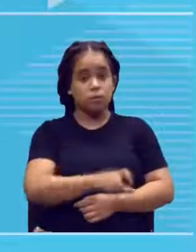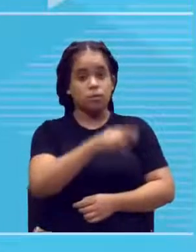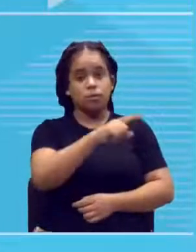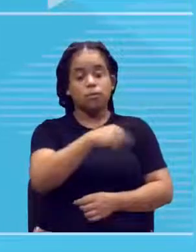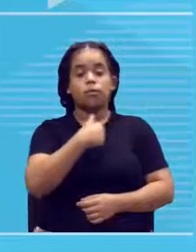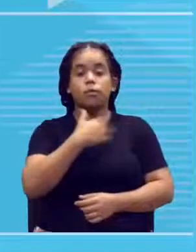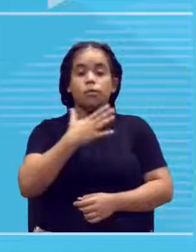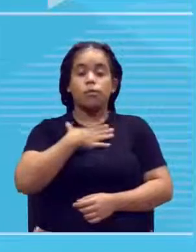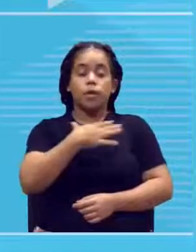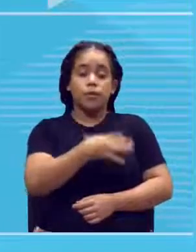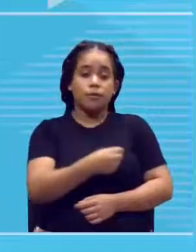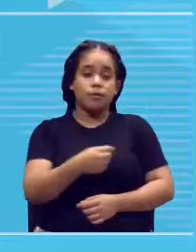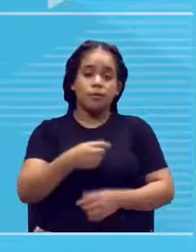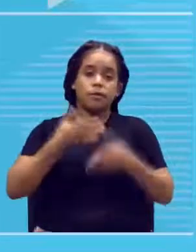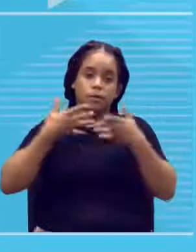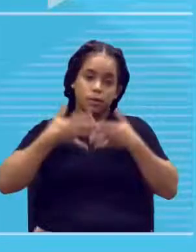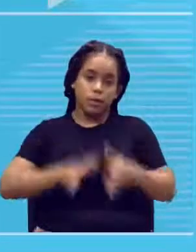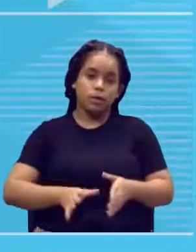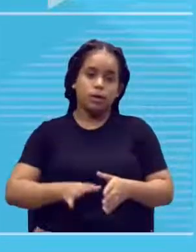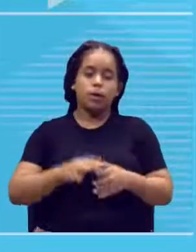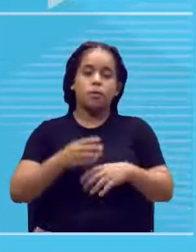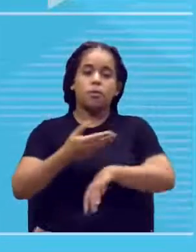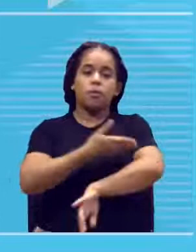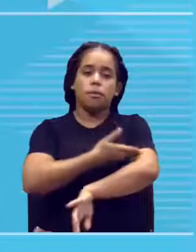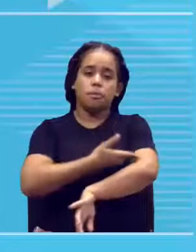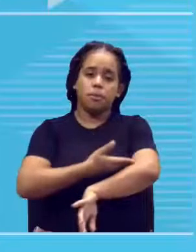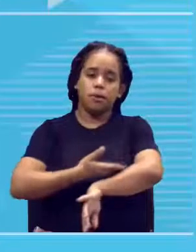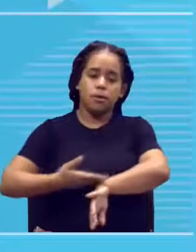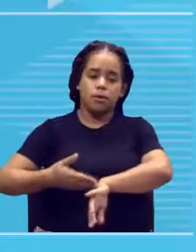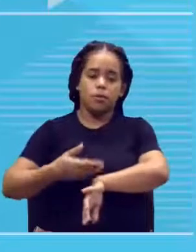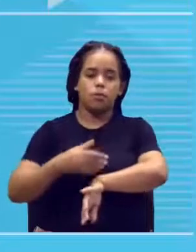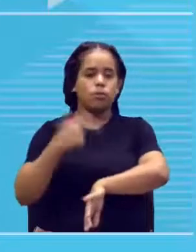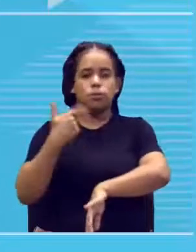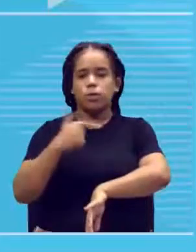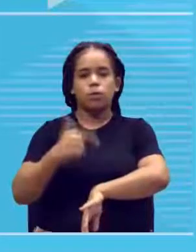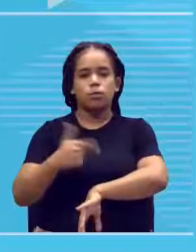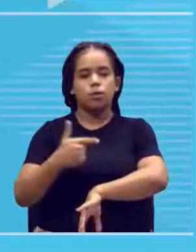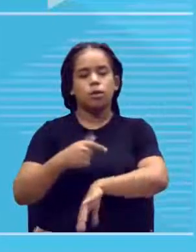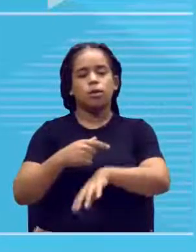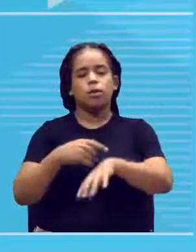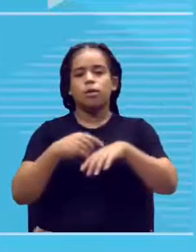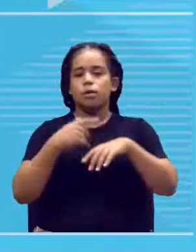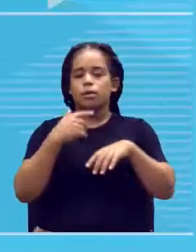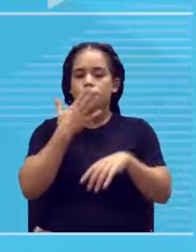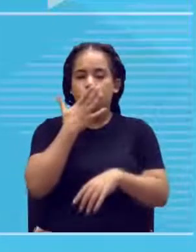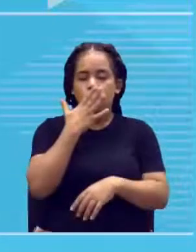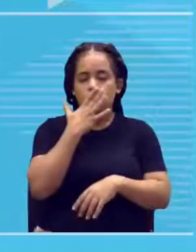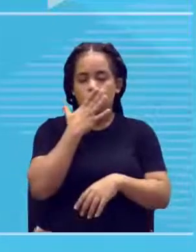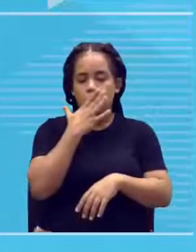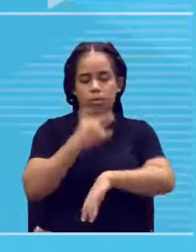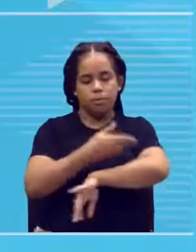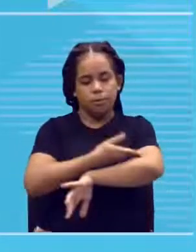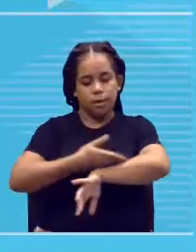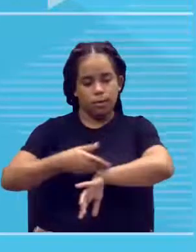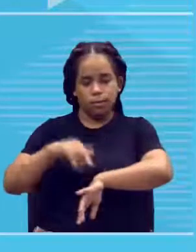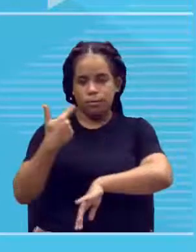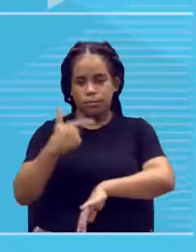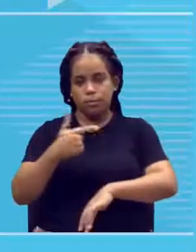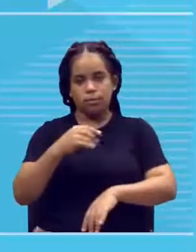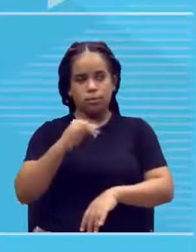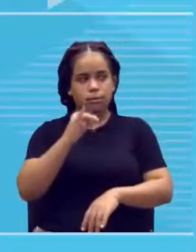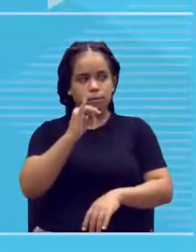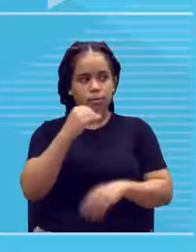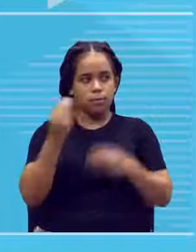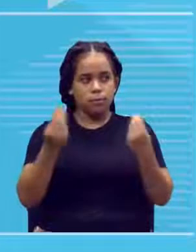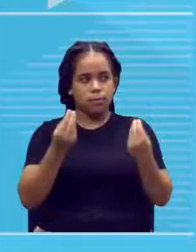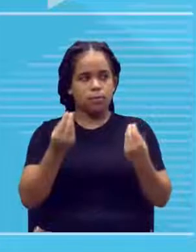albinismo, nascer sem pigmentação na pele, tá? Qual a probabilidade disso acontecer? Vamos olhar, né?